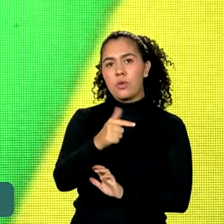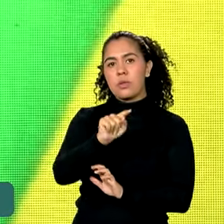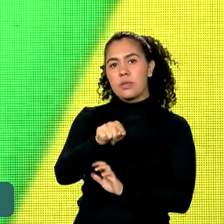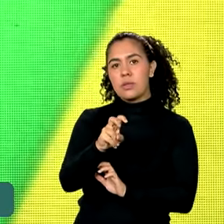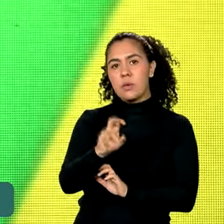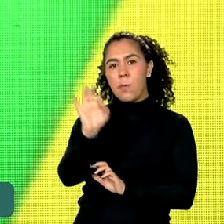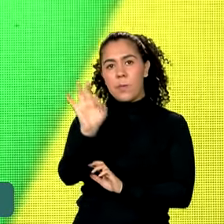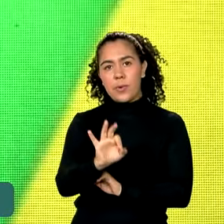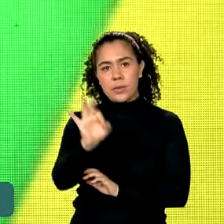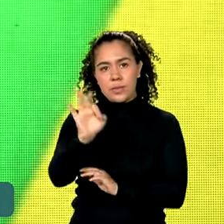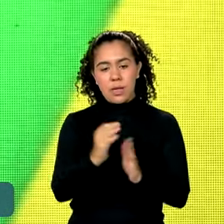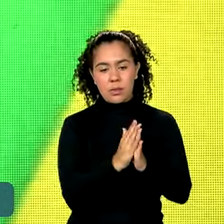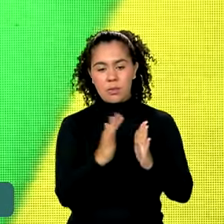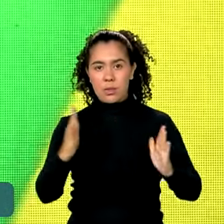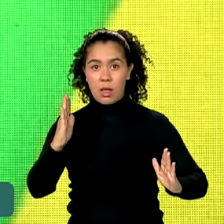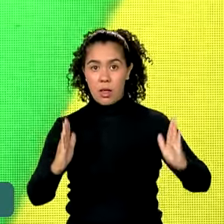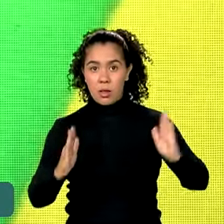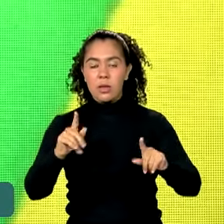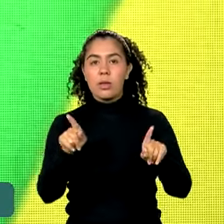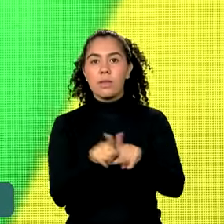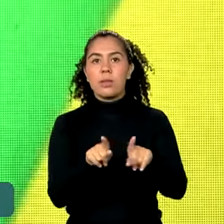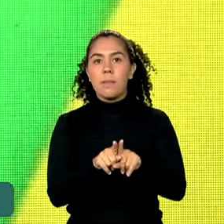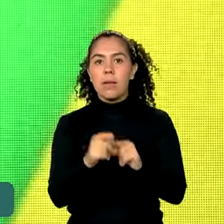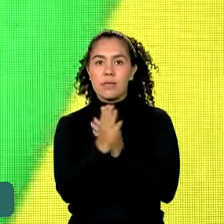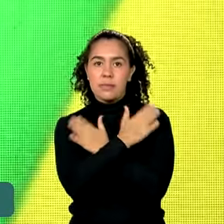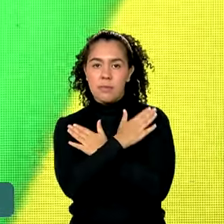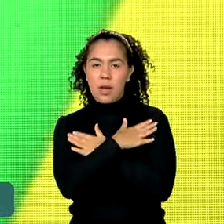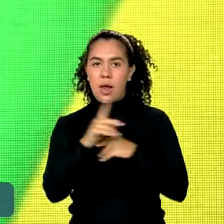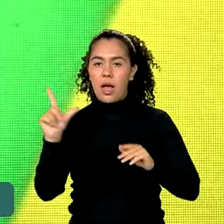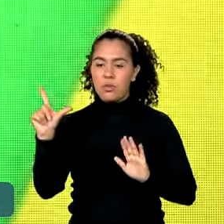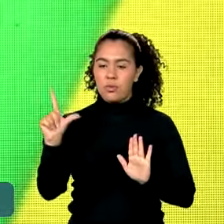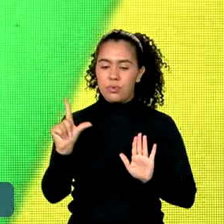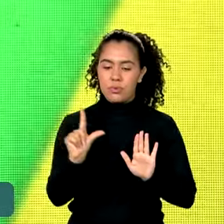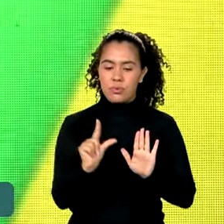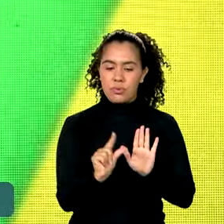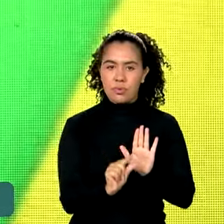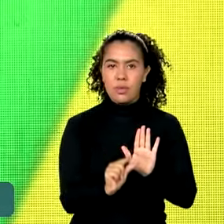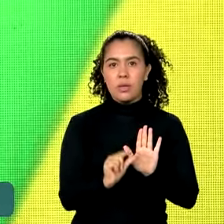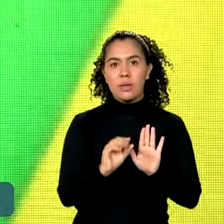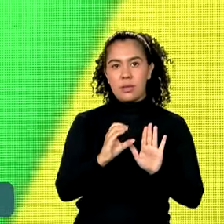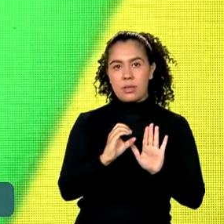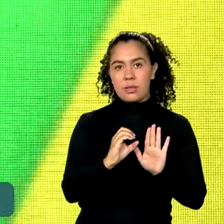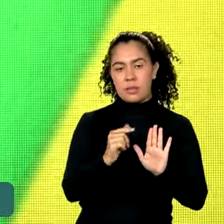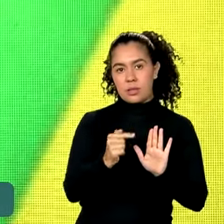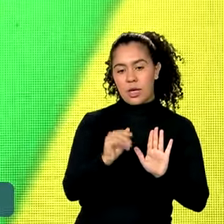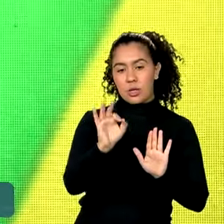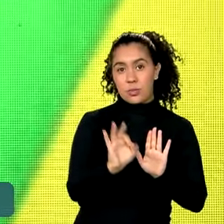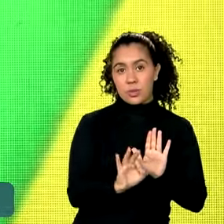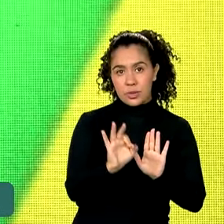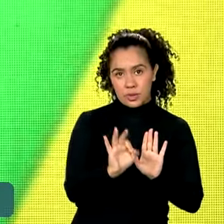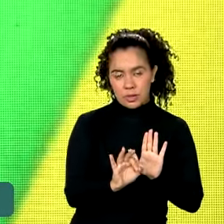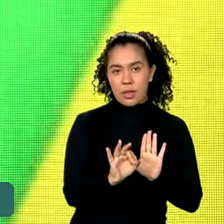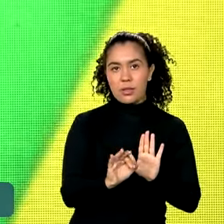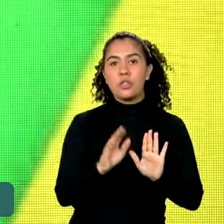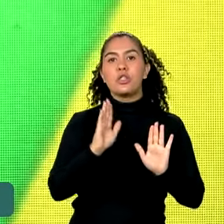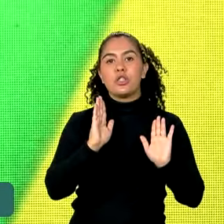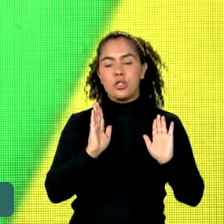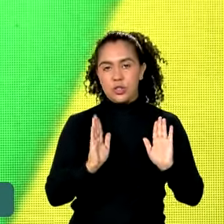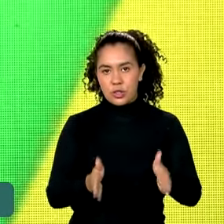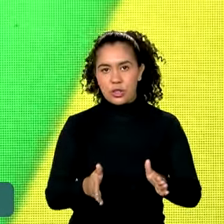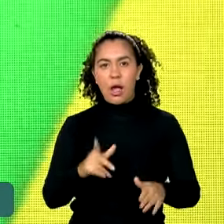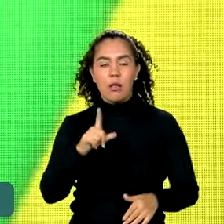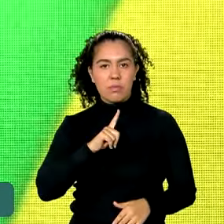ao ano e com o menor nível de desemprego da década, abaixo de 7%. Já estamos com a menor taxa de